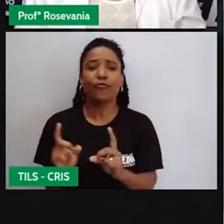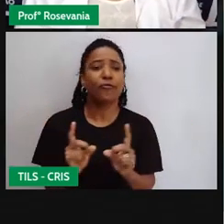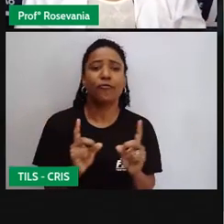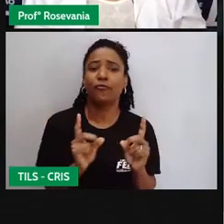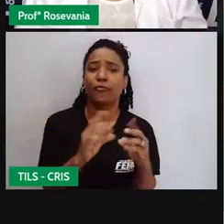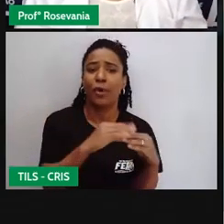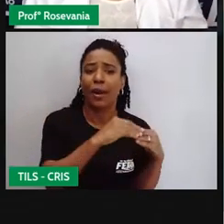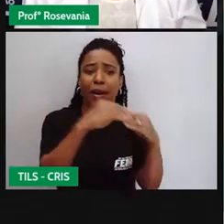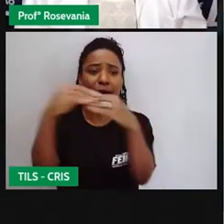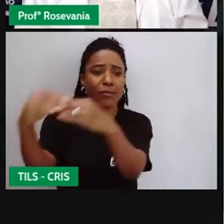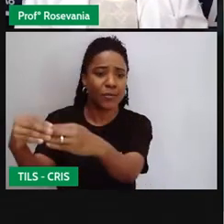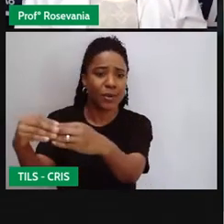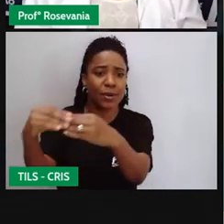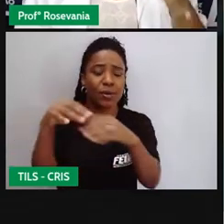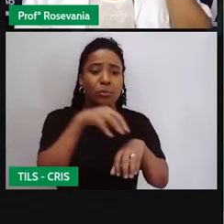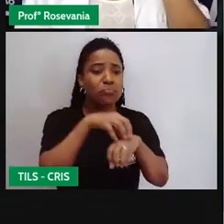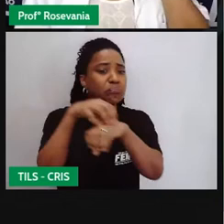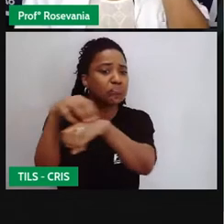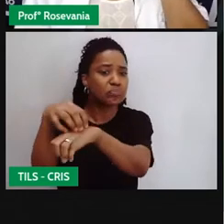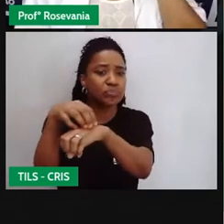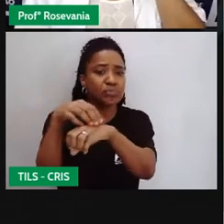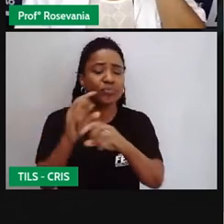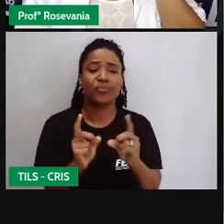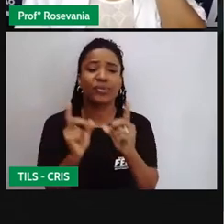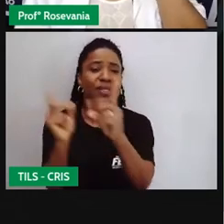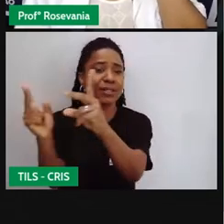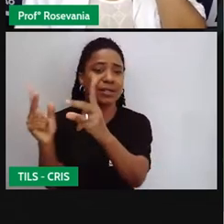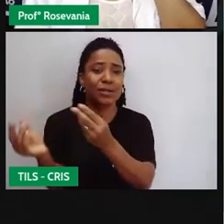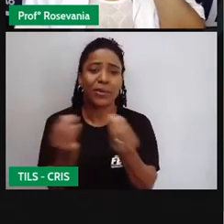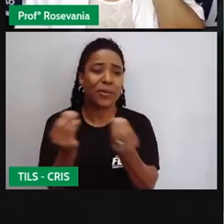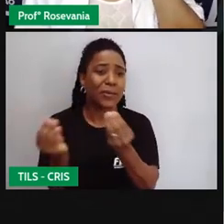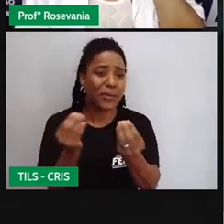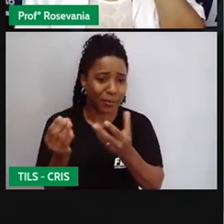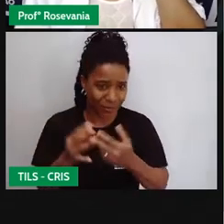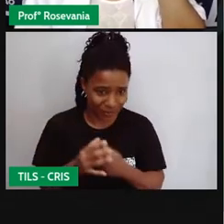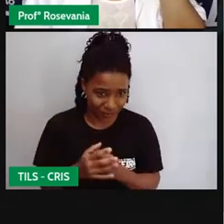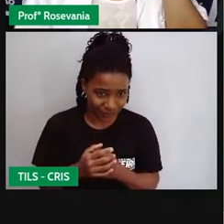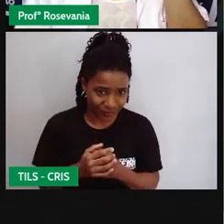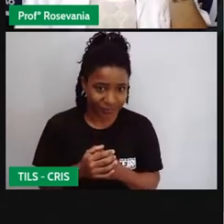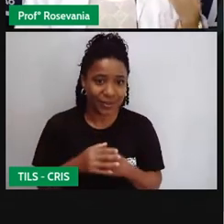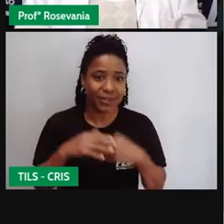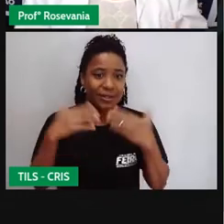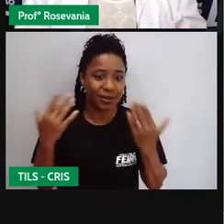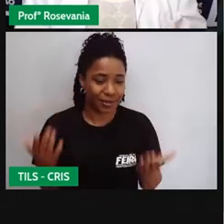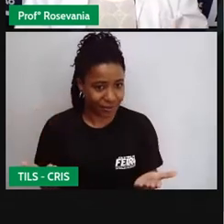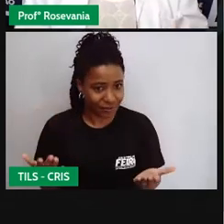Como eu vou transportar? É o depois da porteira. ele diz assim, transporte, armazenagem,